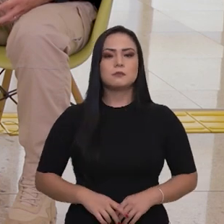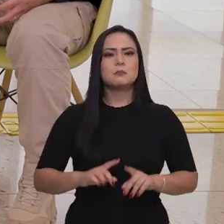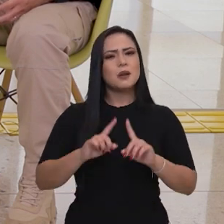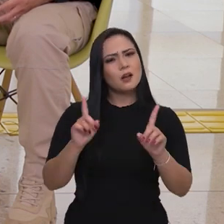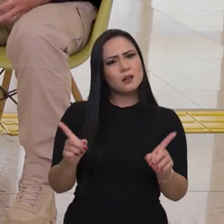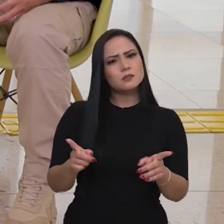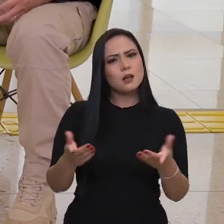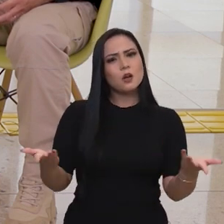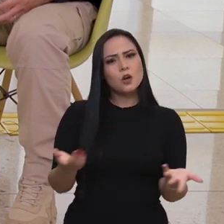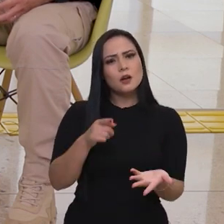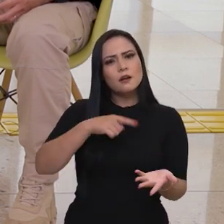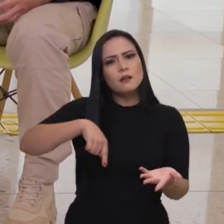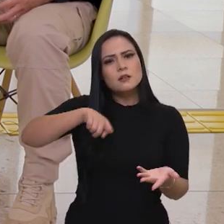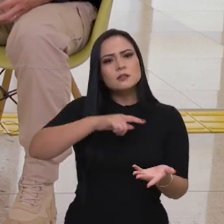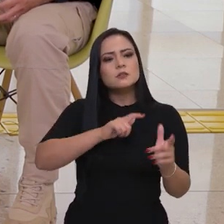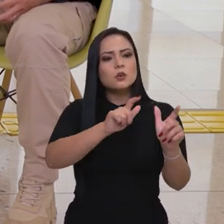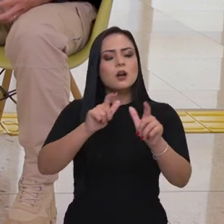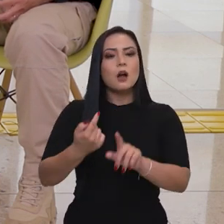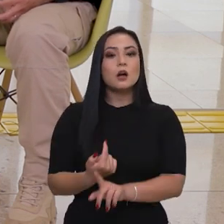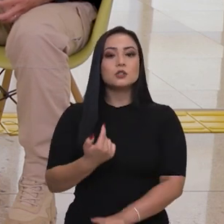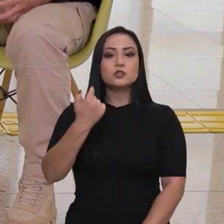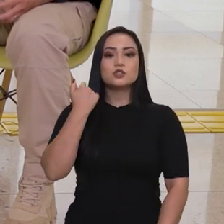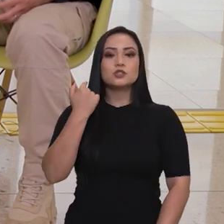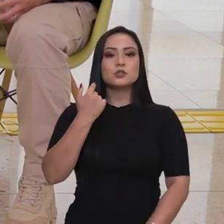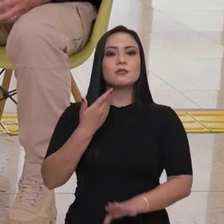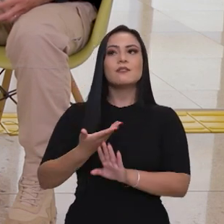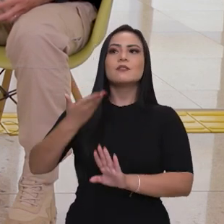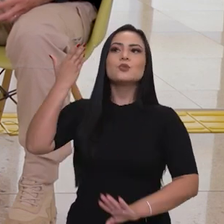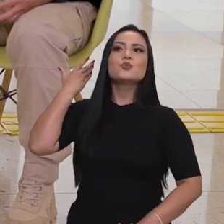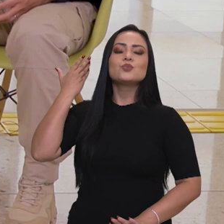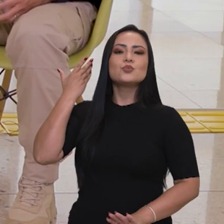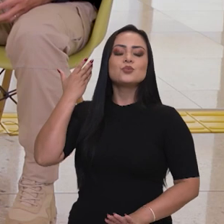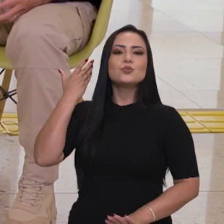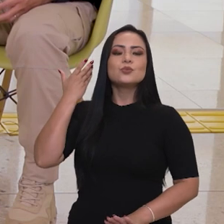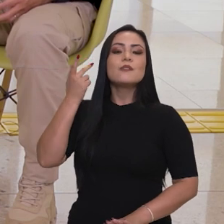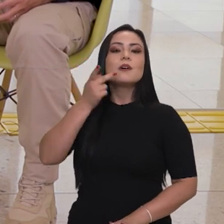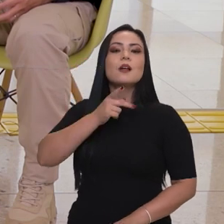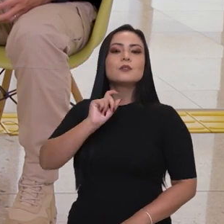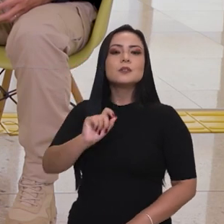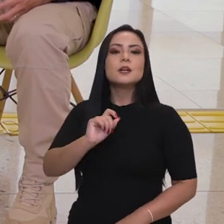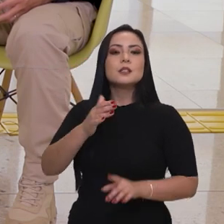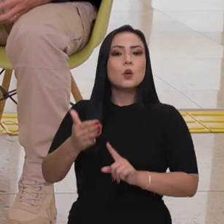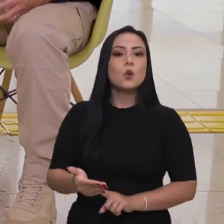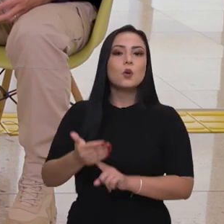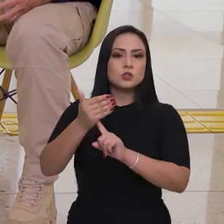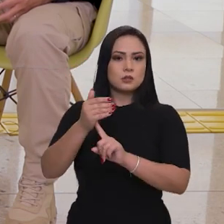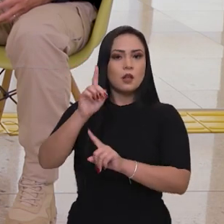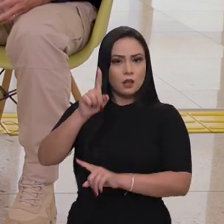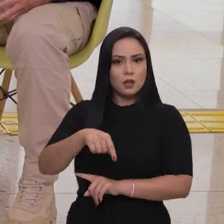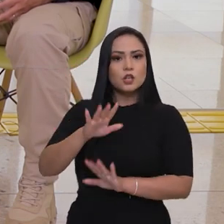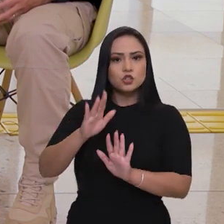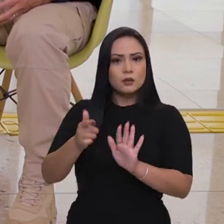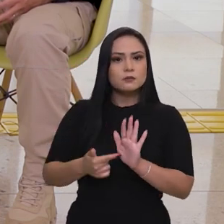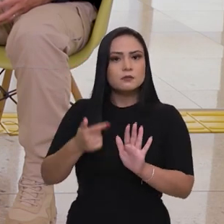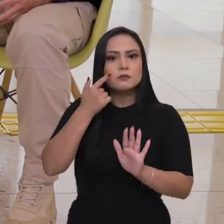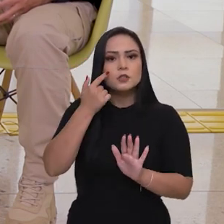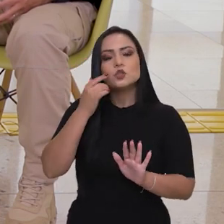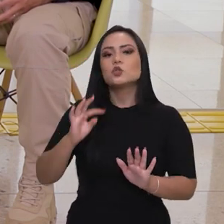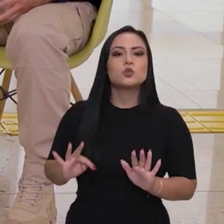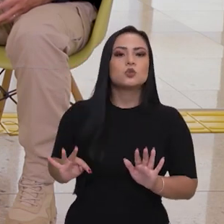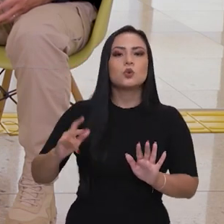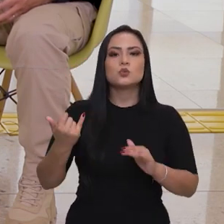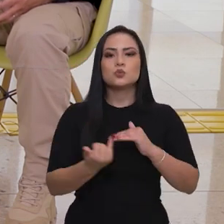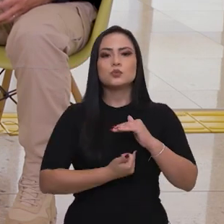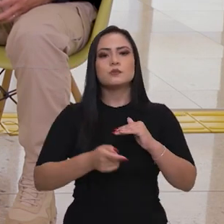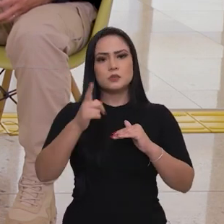Nós estamos aqui com esses veículos antigos ao fundo e, falando em tecnologia, é algo que está presente em